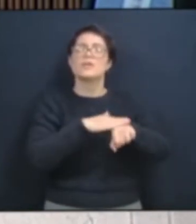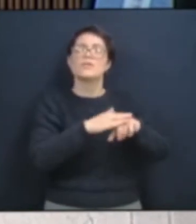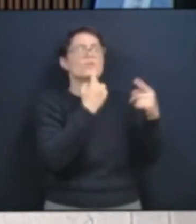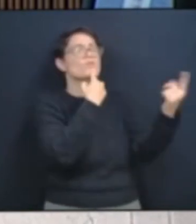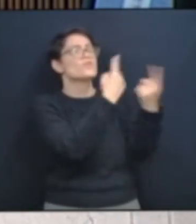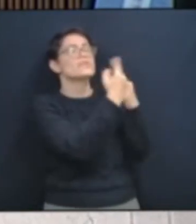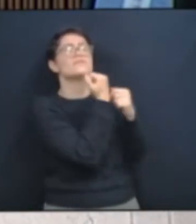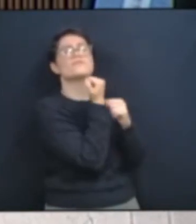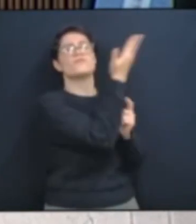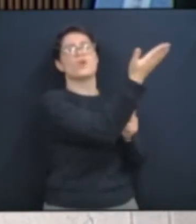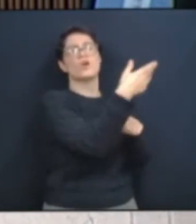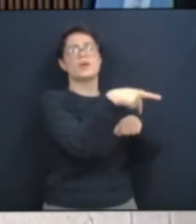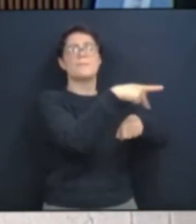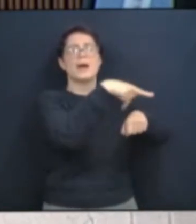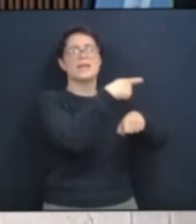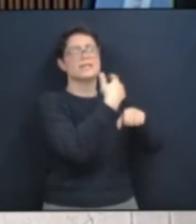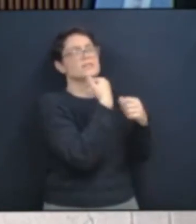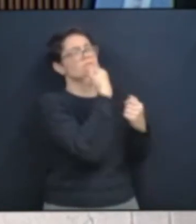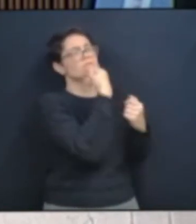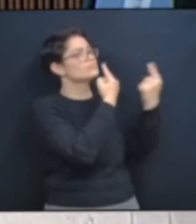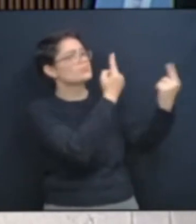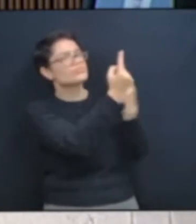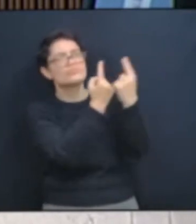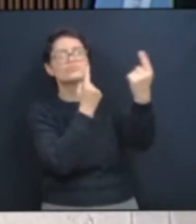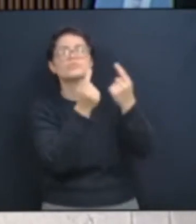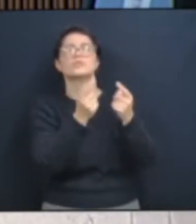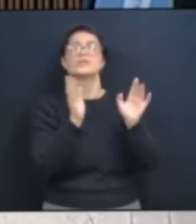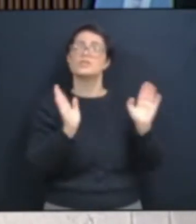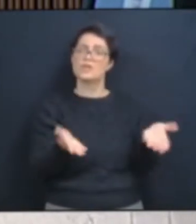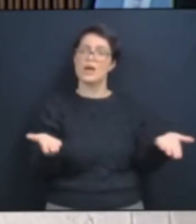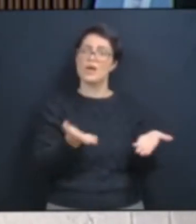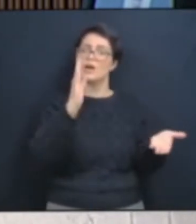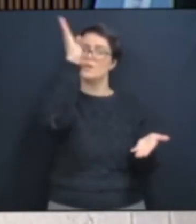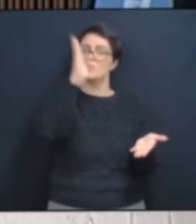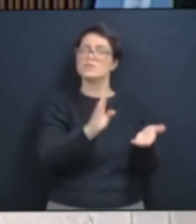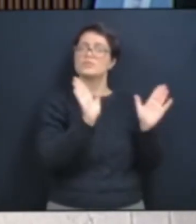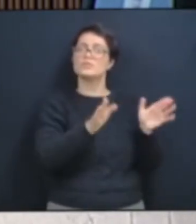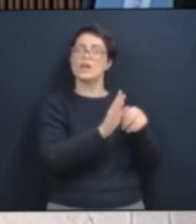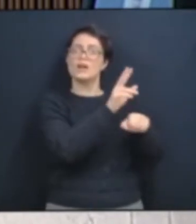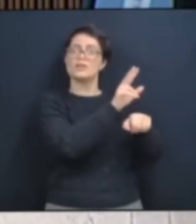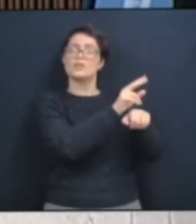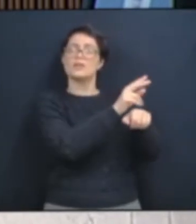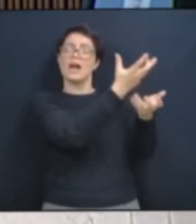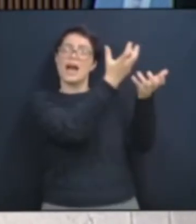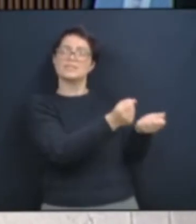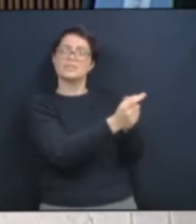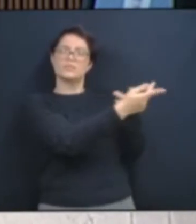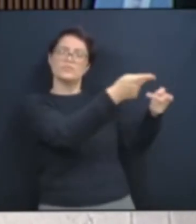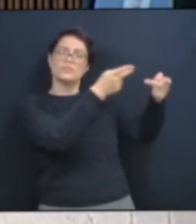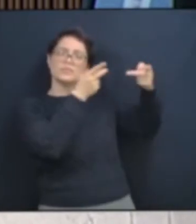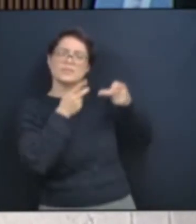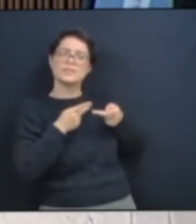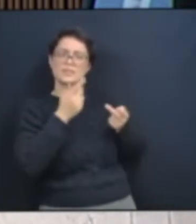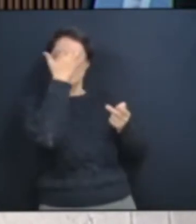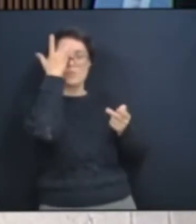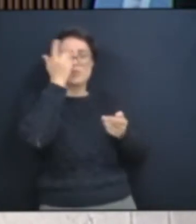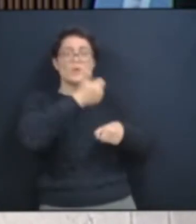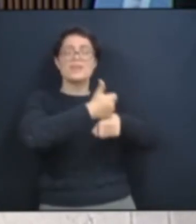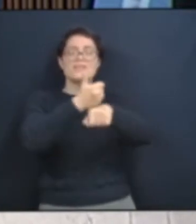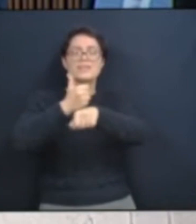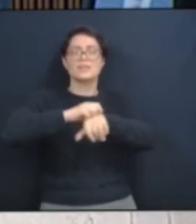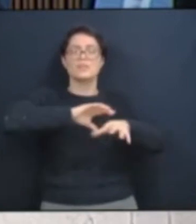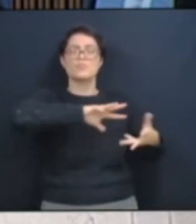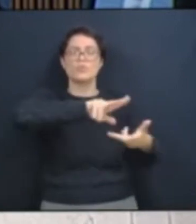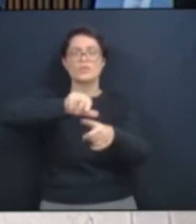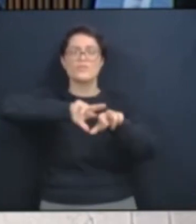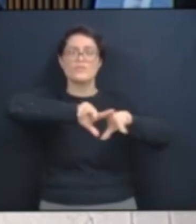conversou com muito mais países e recebeu muito mais líderes mundiais do que os quatro anos nefastos, tristes e sombrios que